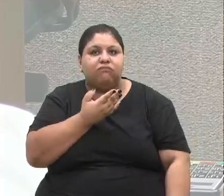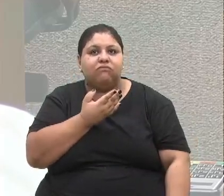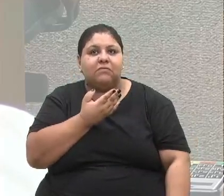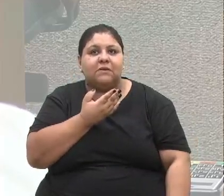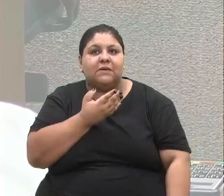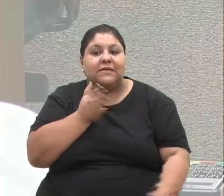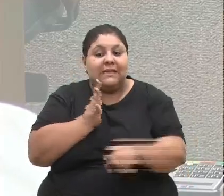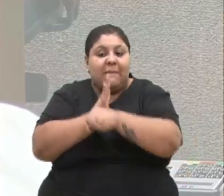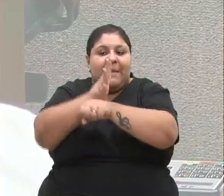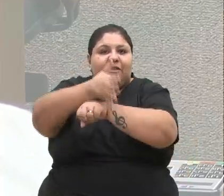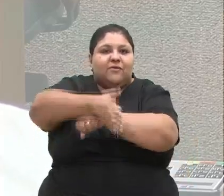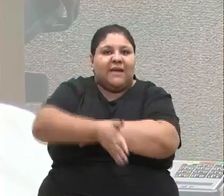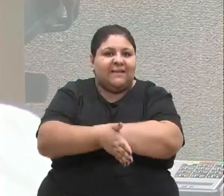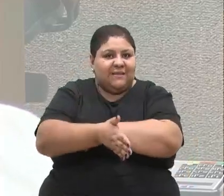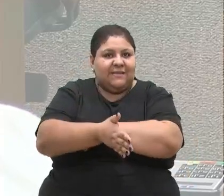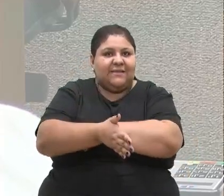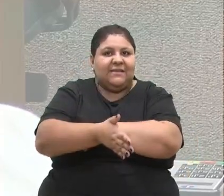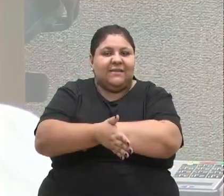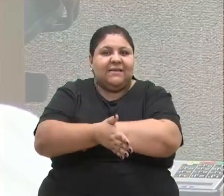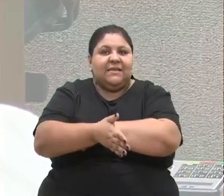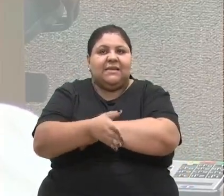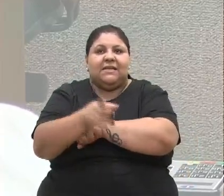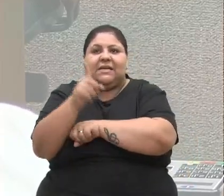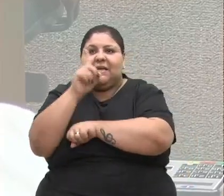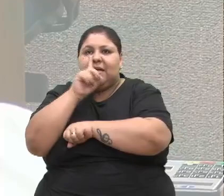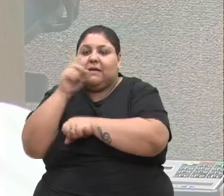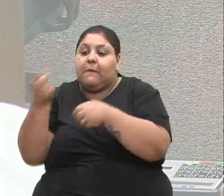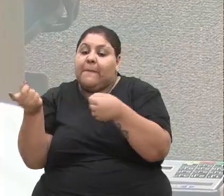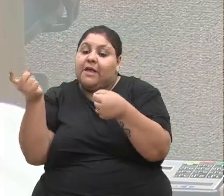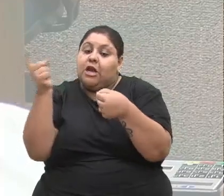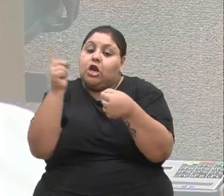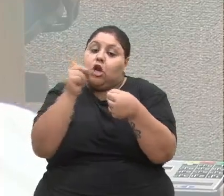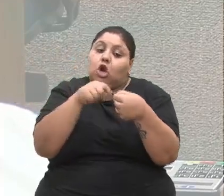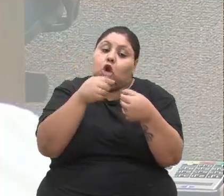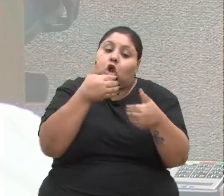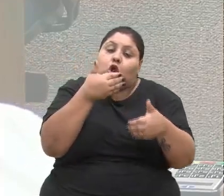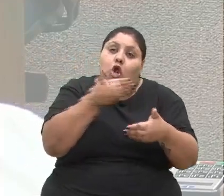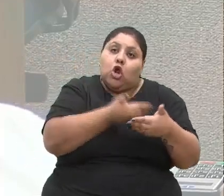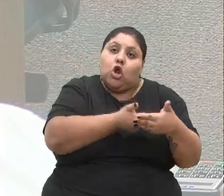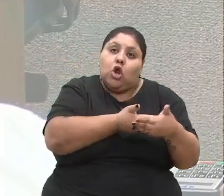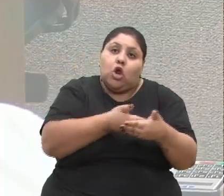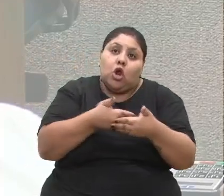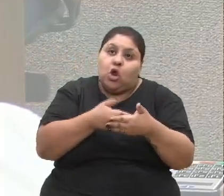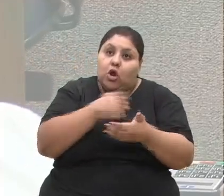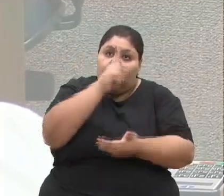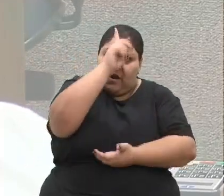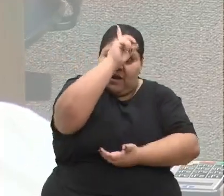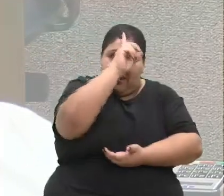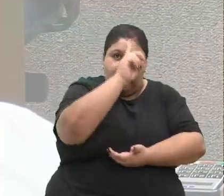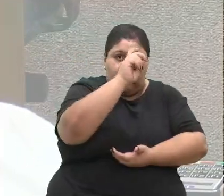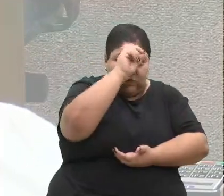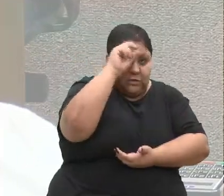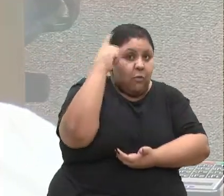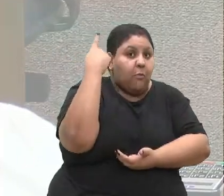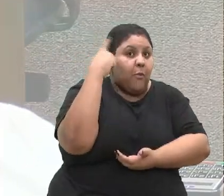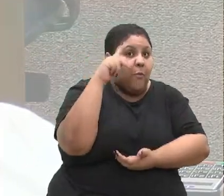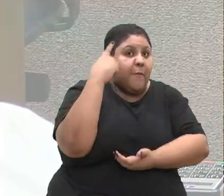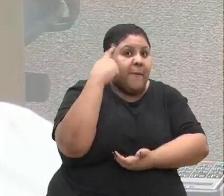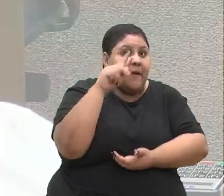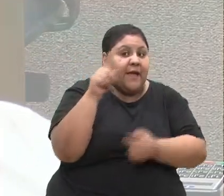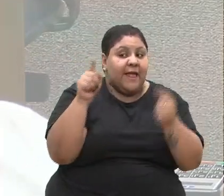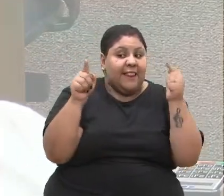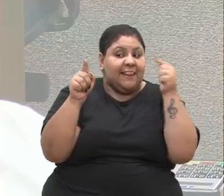madrugada, a qual a mãe retornou com seu bebê no hospital Pompeia. E lá